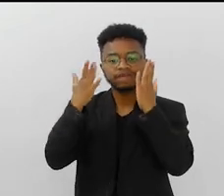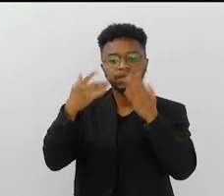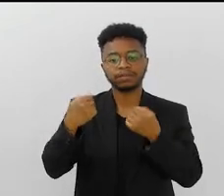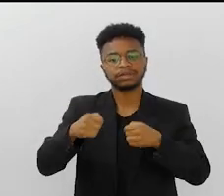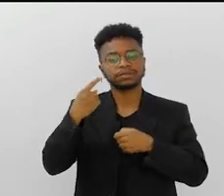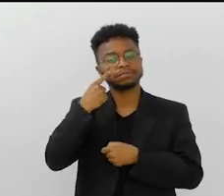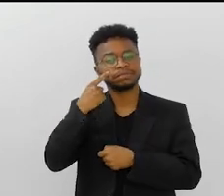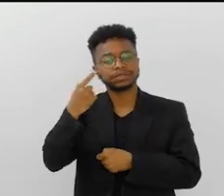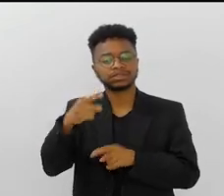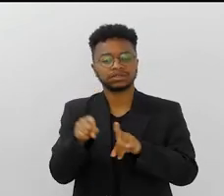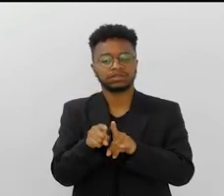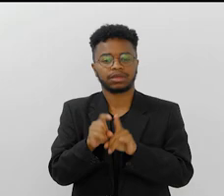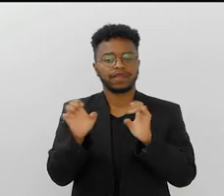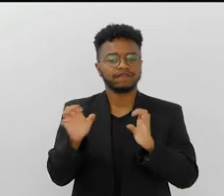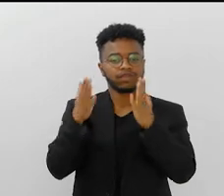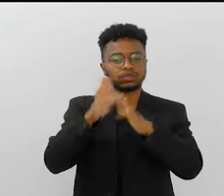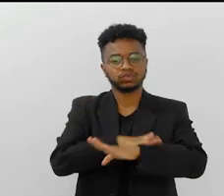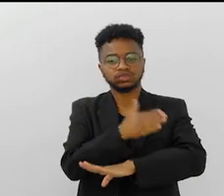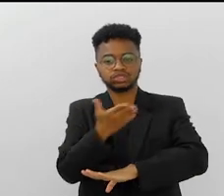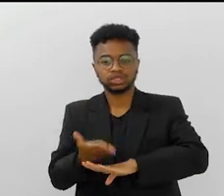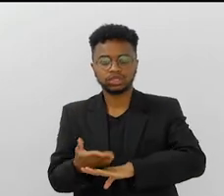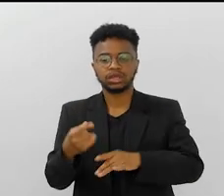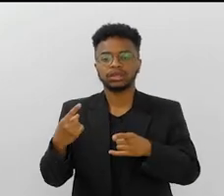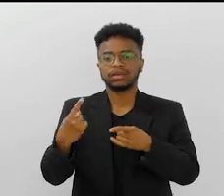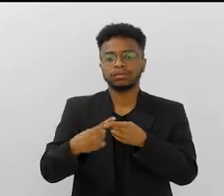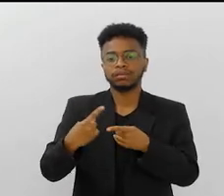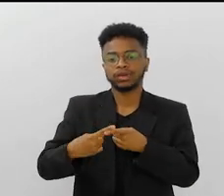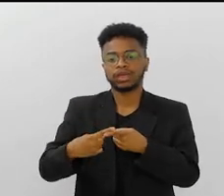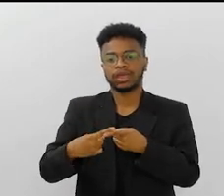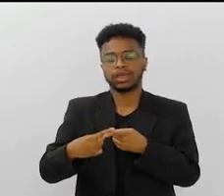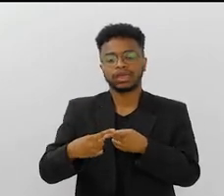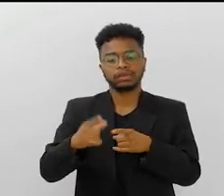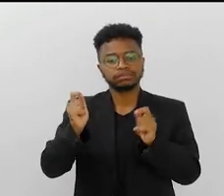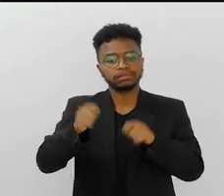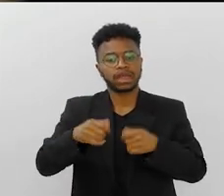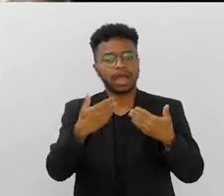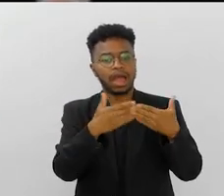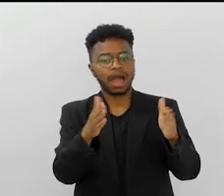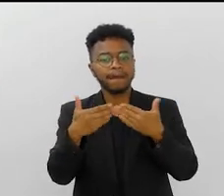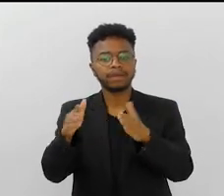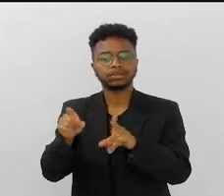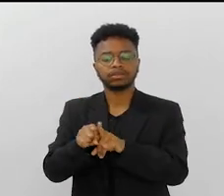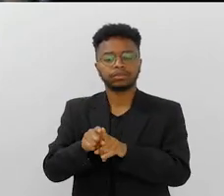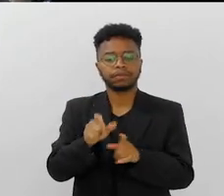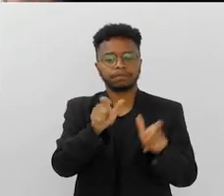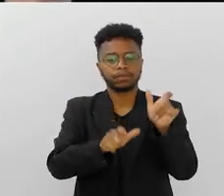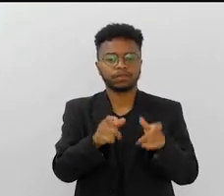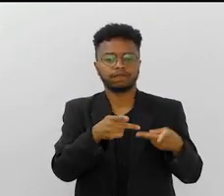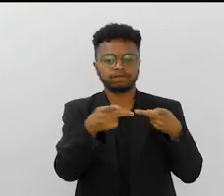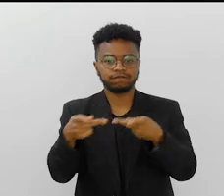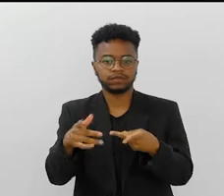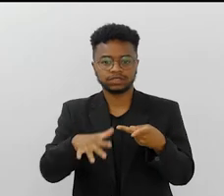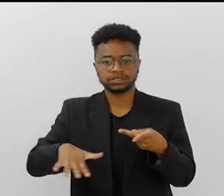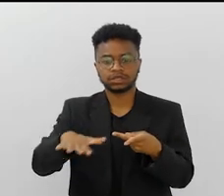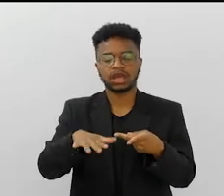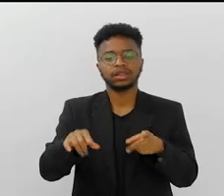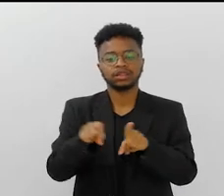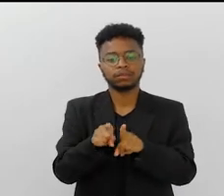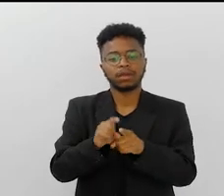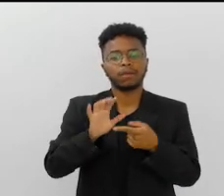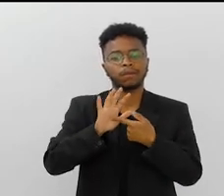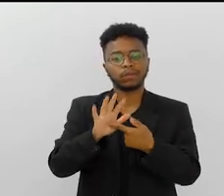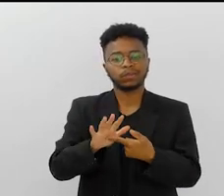tem que começar a pensar em eventos diurnos para que os barracões fiquem abertos, as pessoas visitem ali, enquanto